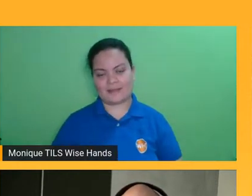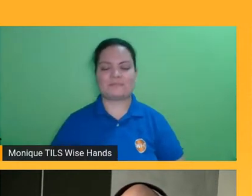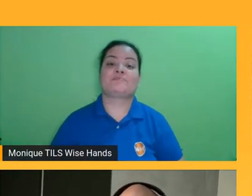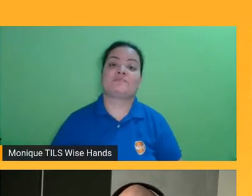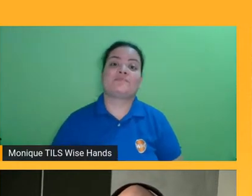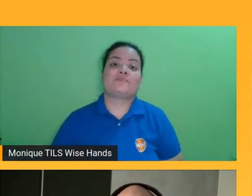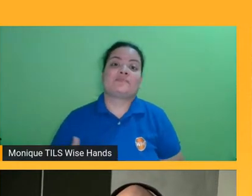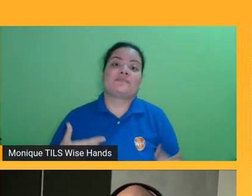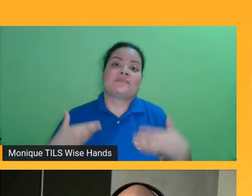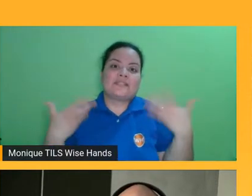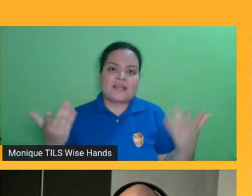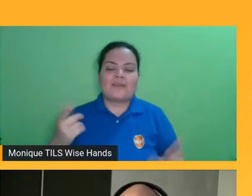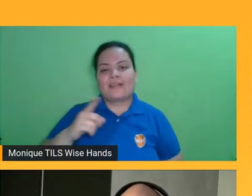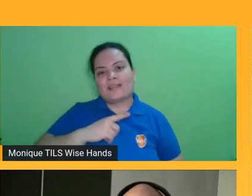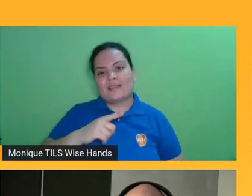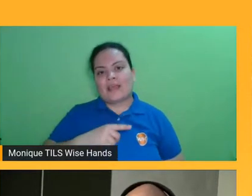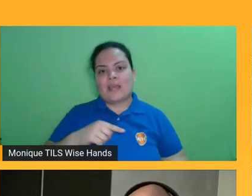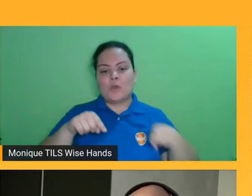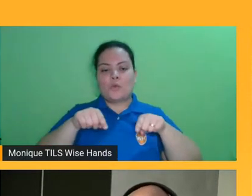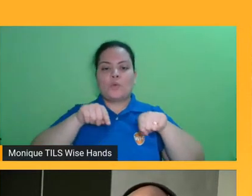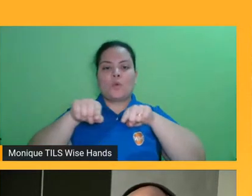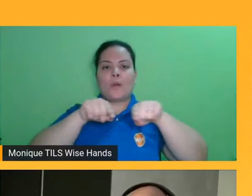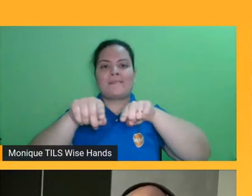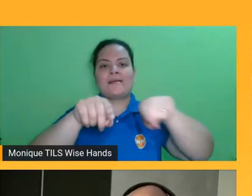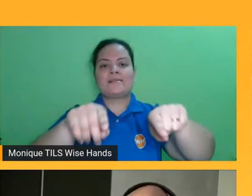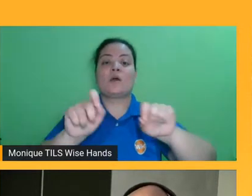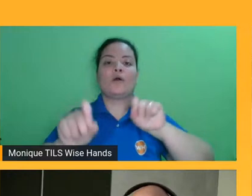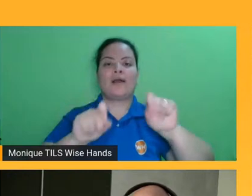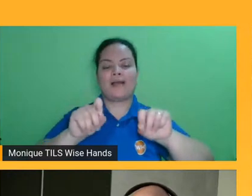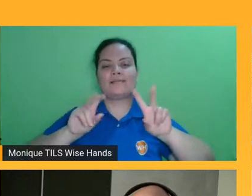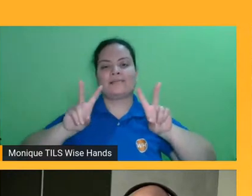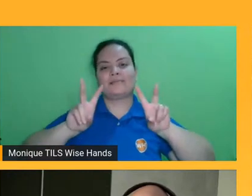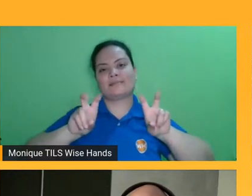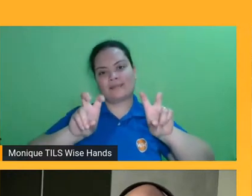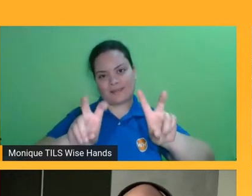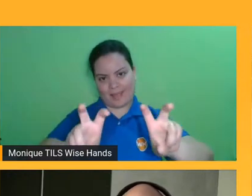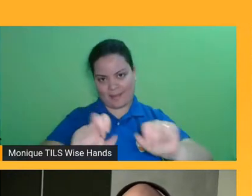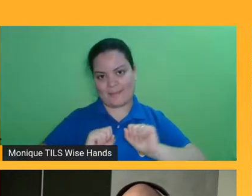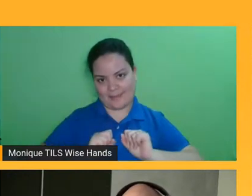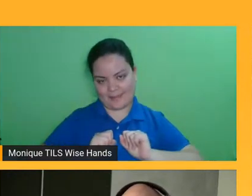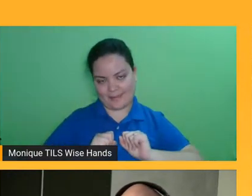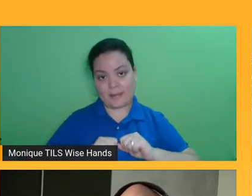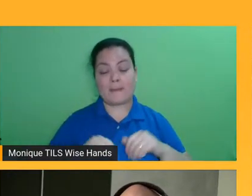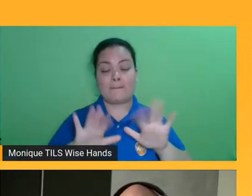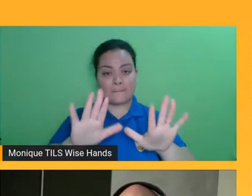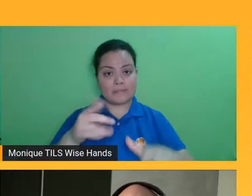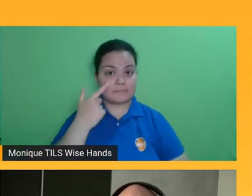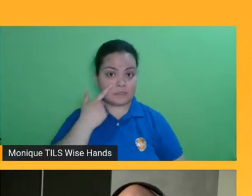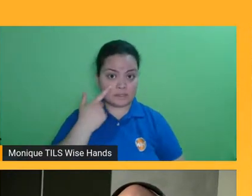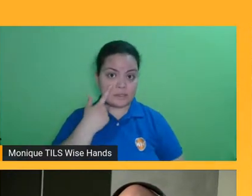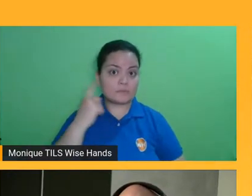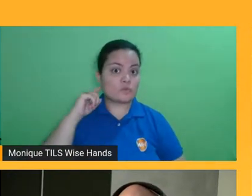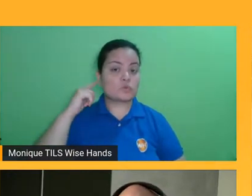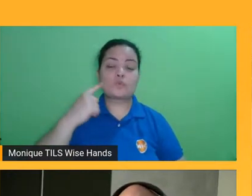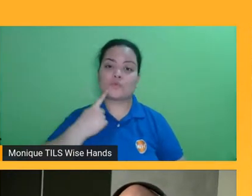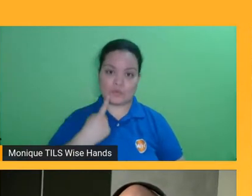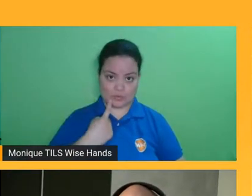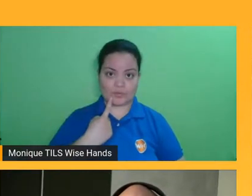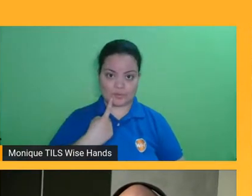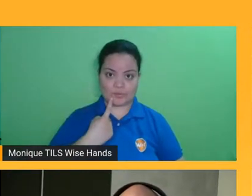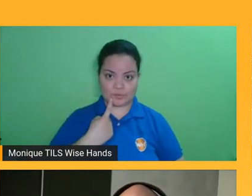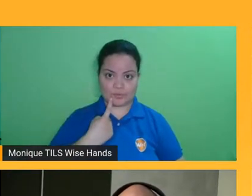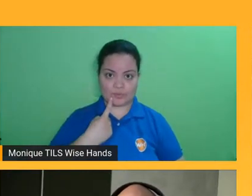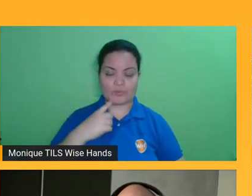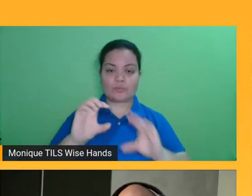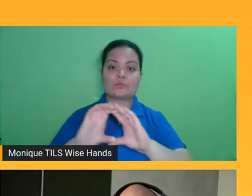acho que a gente compete um pouco com isso, agora, se a gente olha para o lado dos surdos, os surdos tem algumas características